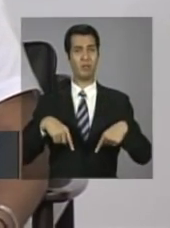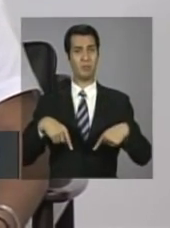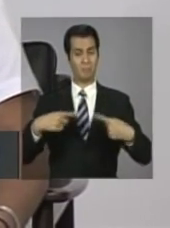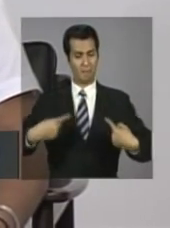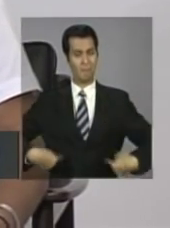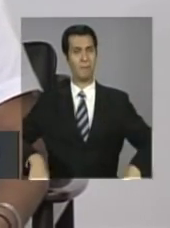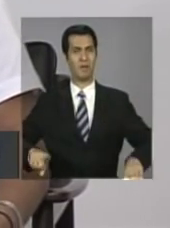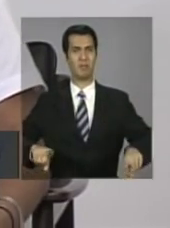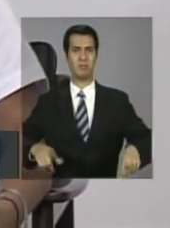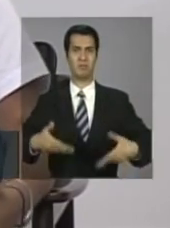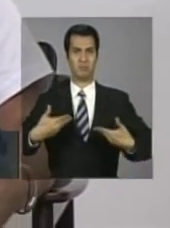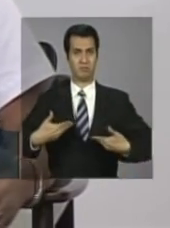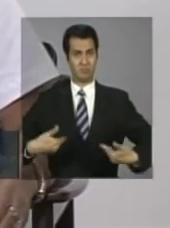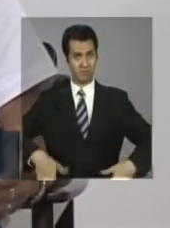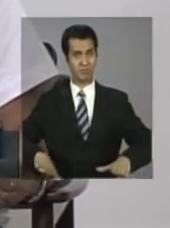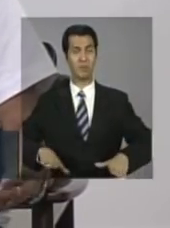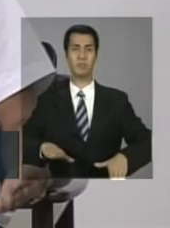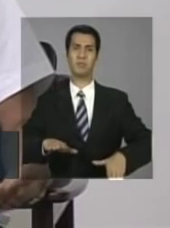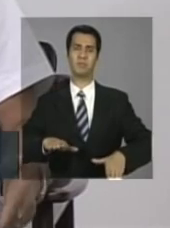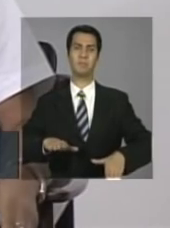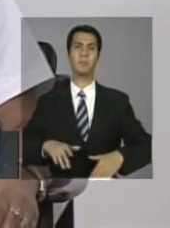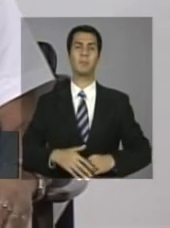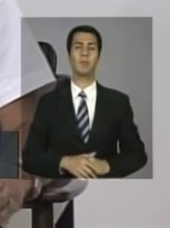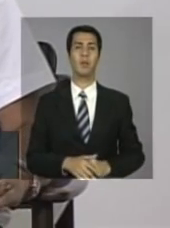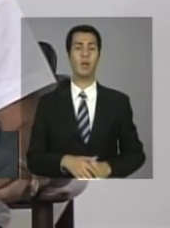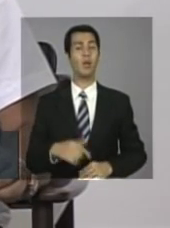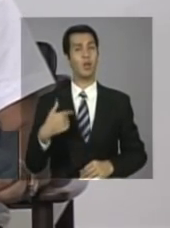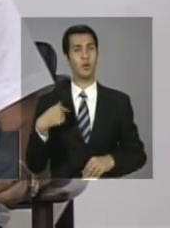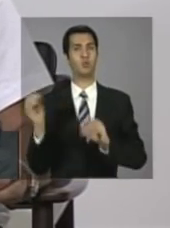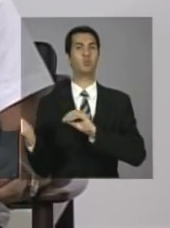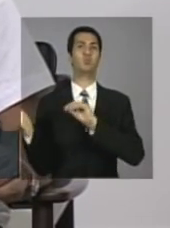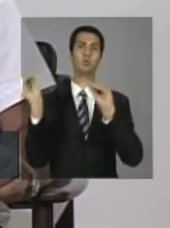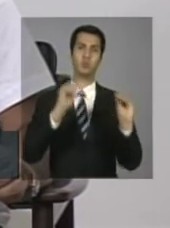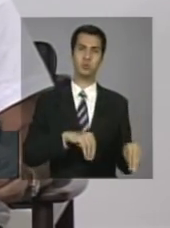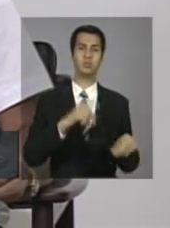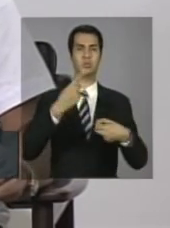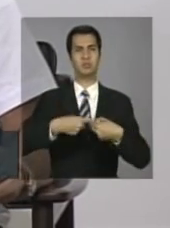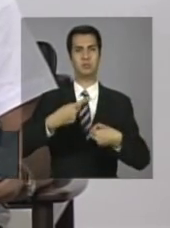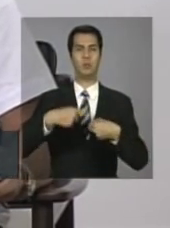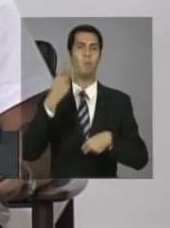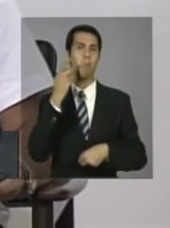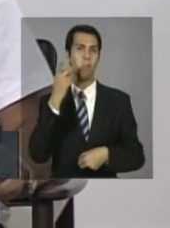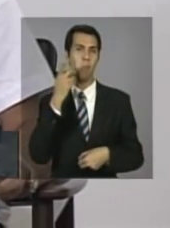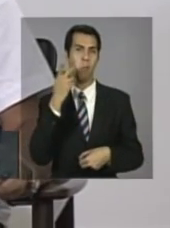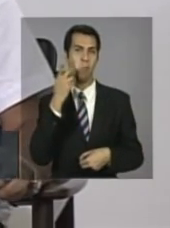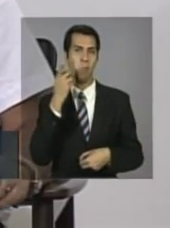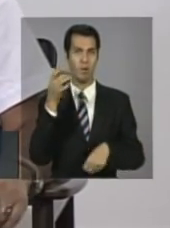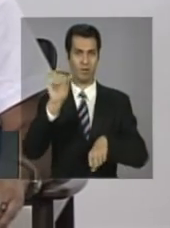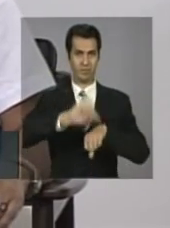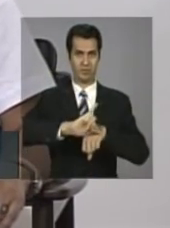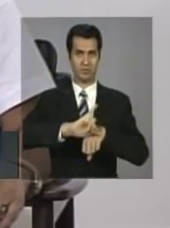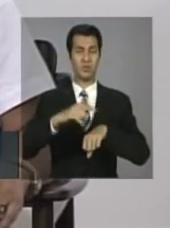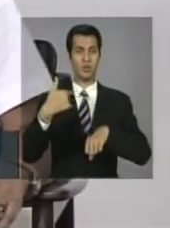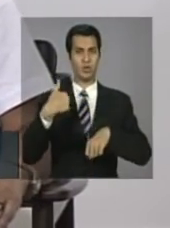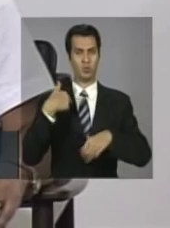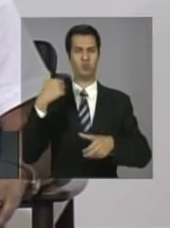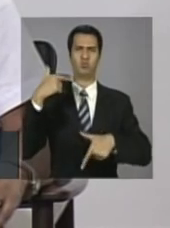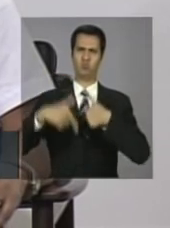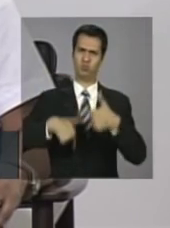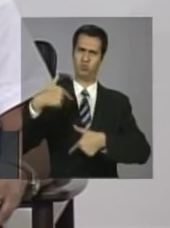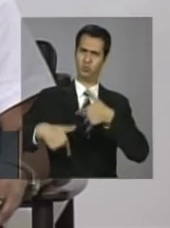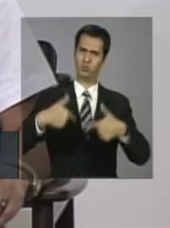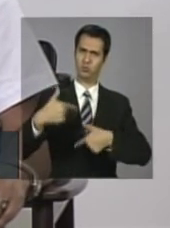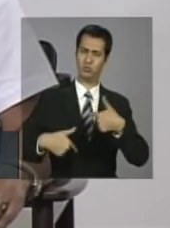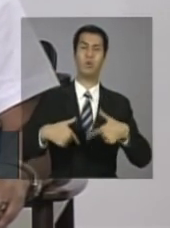inferiores? Então, vim para a Fortaleza, batalhei o emprego, trabalhei, sou formada em pedagogia.